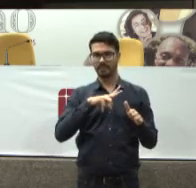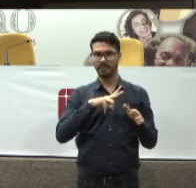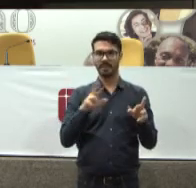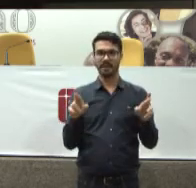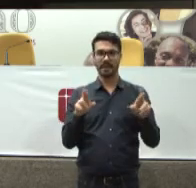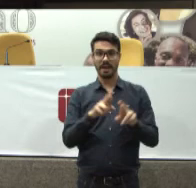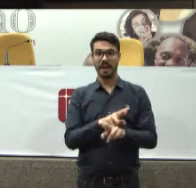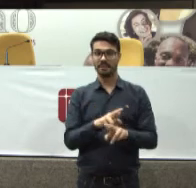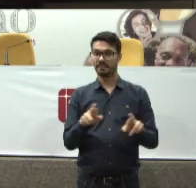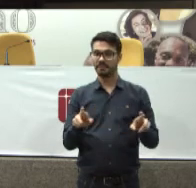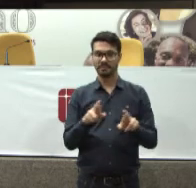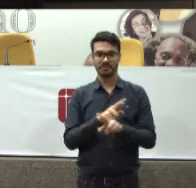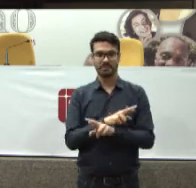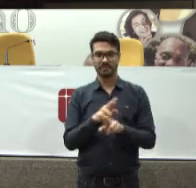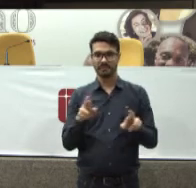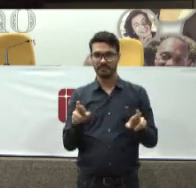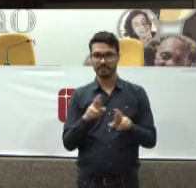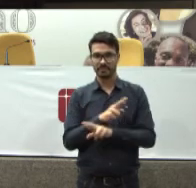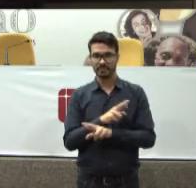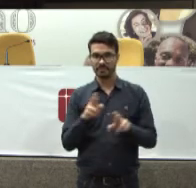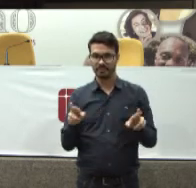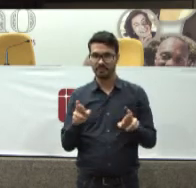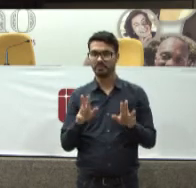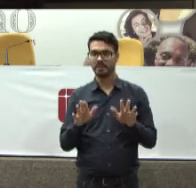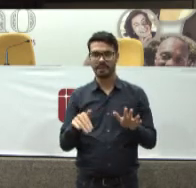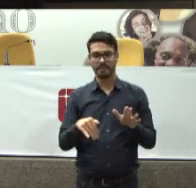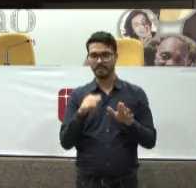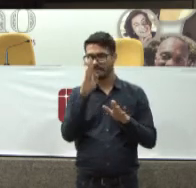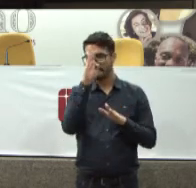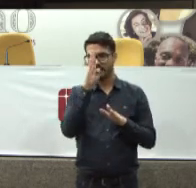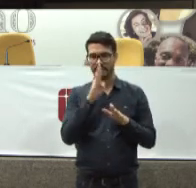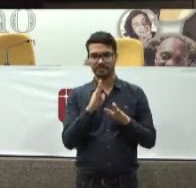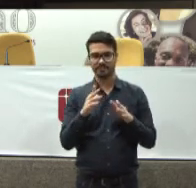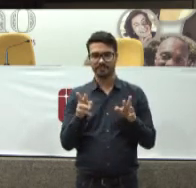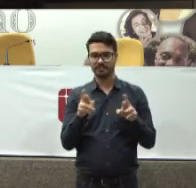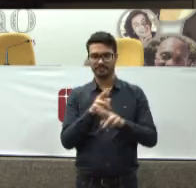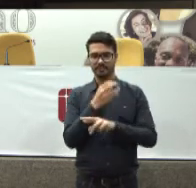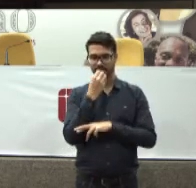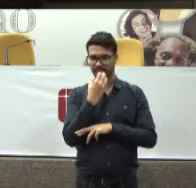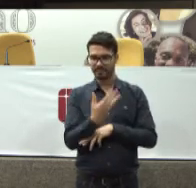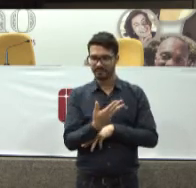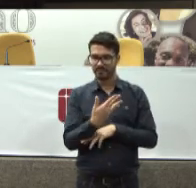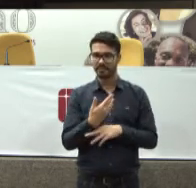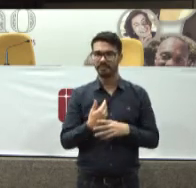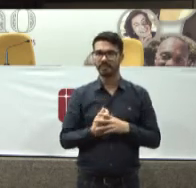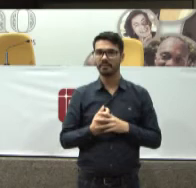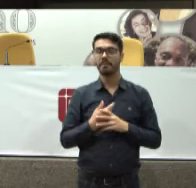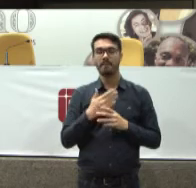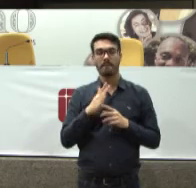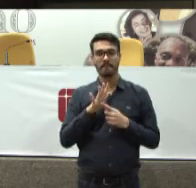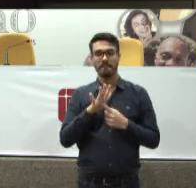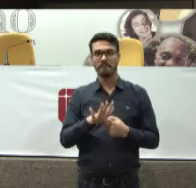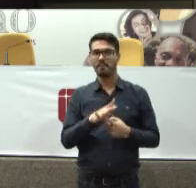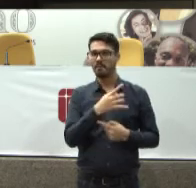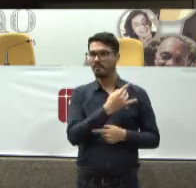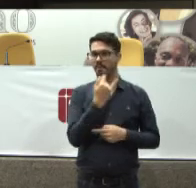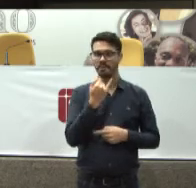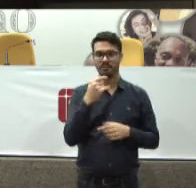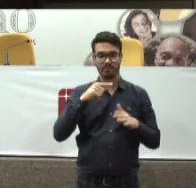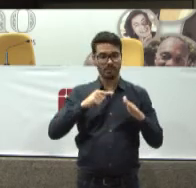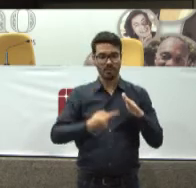Se relacionam no mundo inteiro Mas no Brasil Eles não estão se relacionando bem E a questão dos planos populares Mostra isso Profundamente